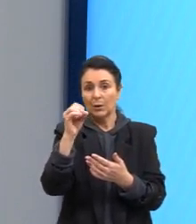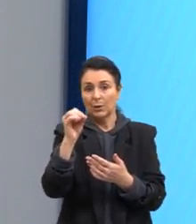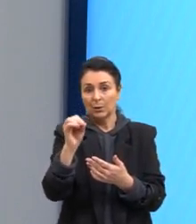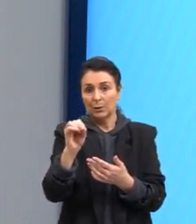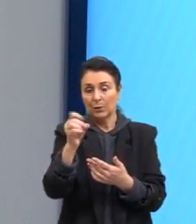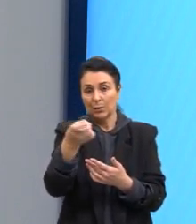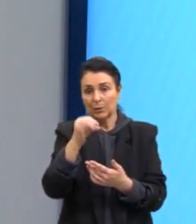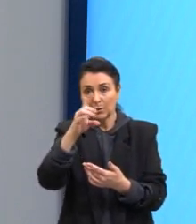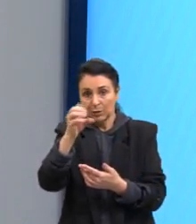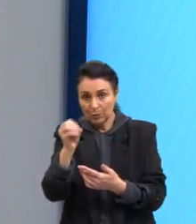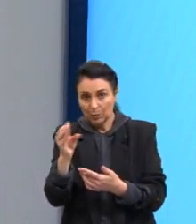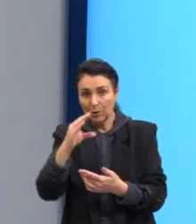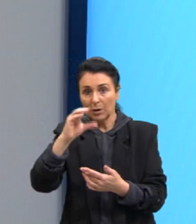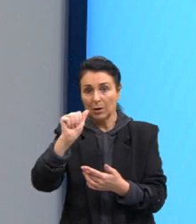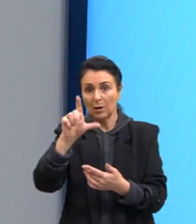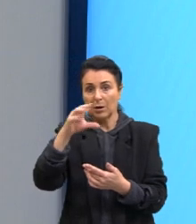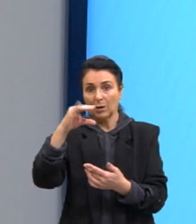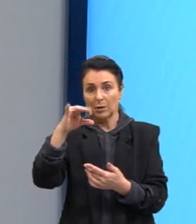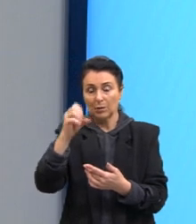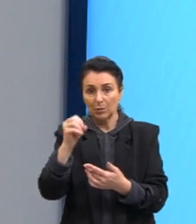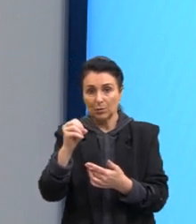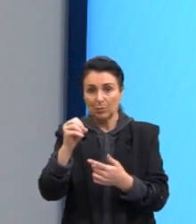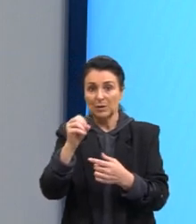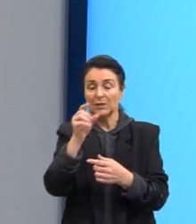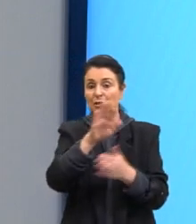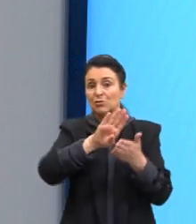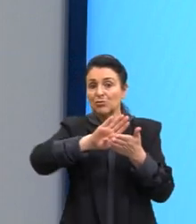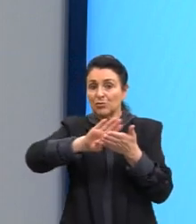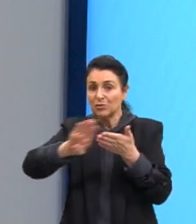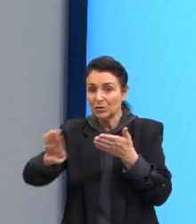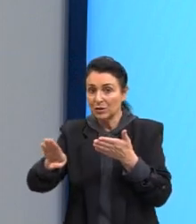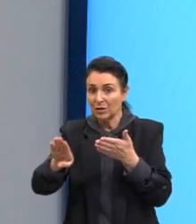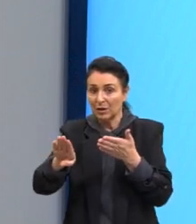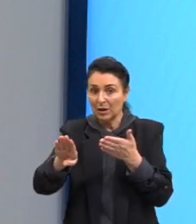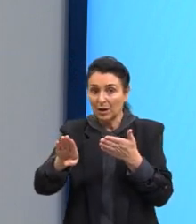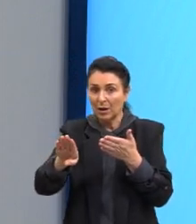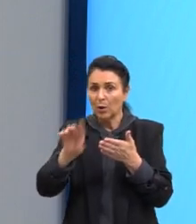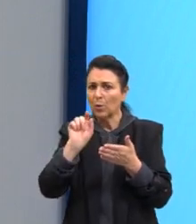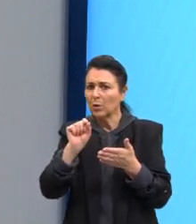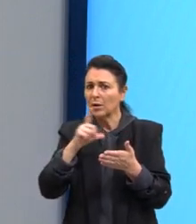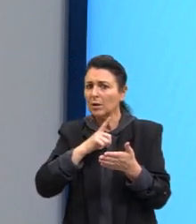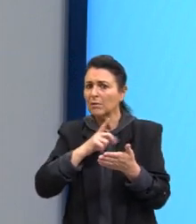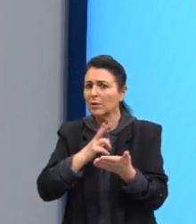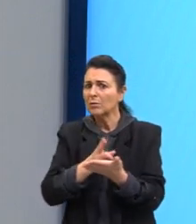hidrogênios daqui mais um oxigênio da água, o que sobra nessa minha reação?